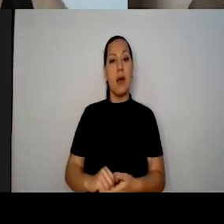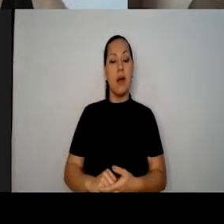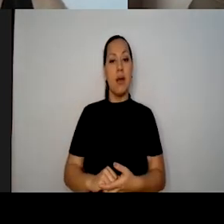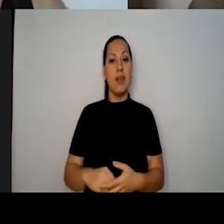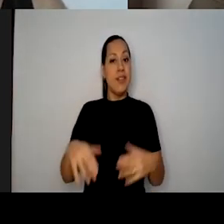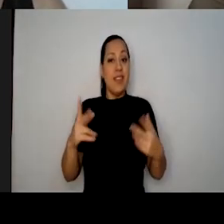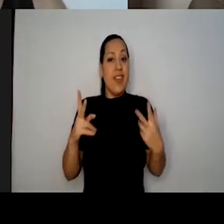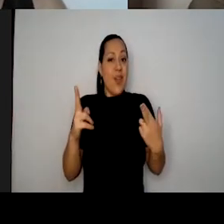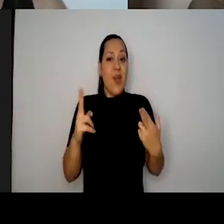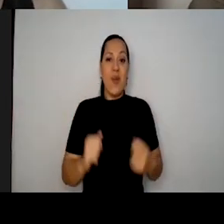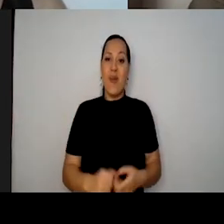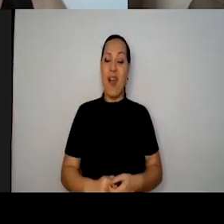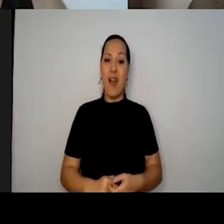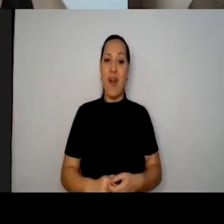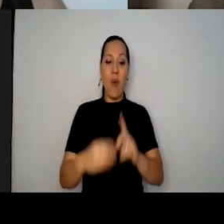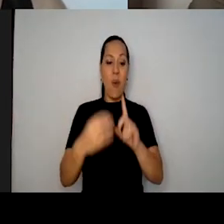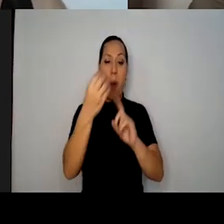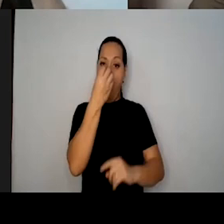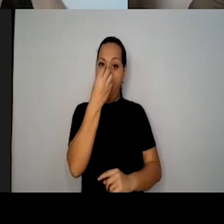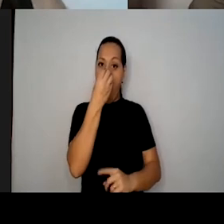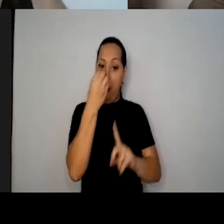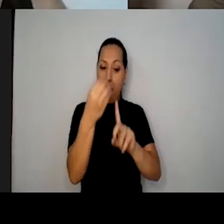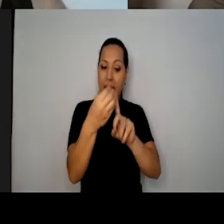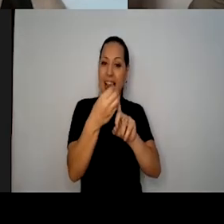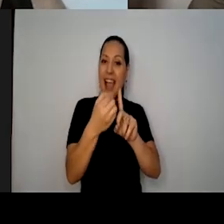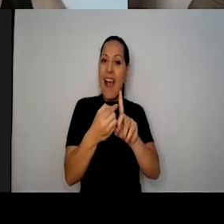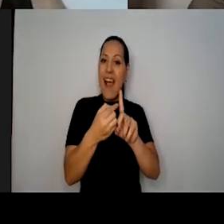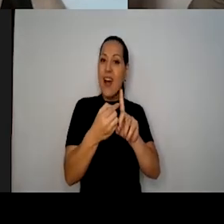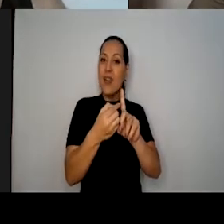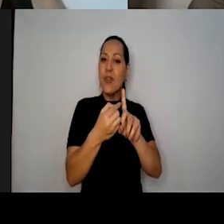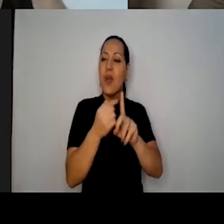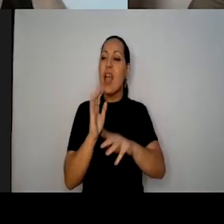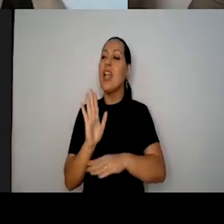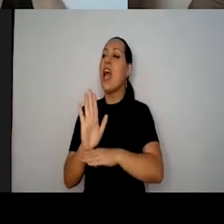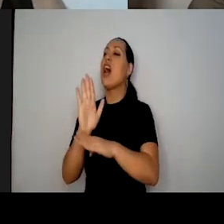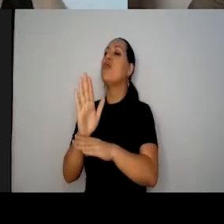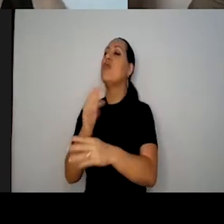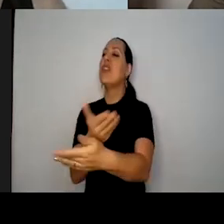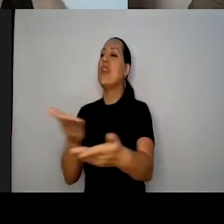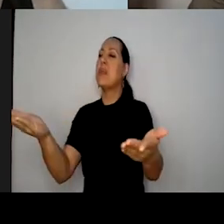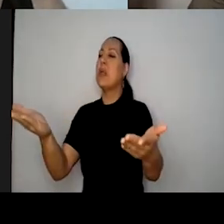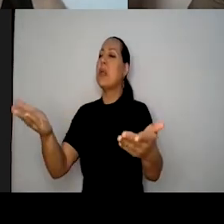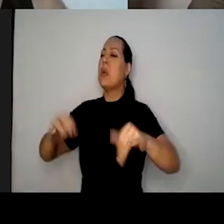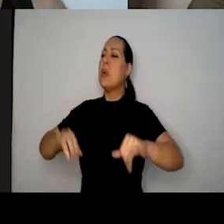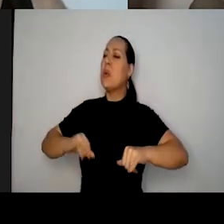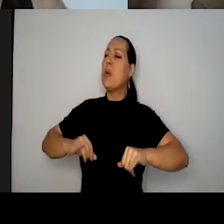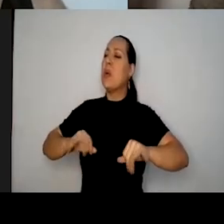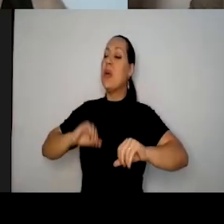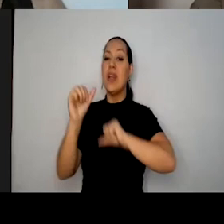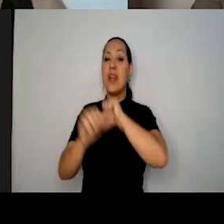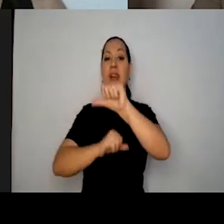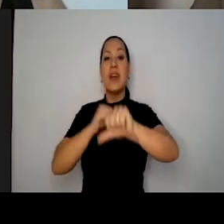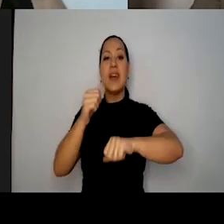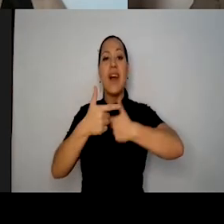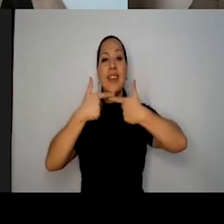de aliviar essa comunidade, de ajudar a suportar